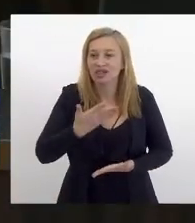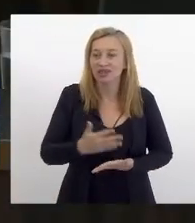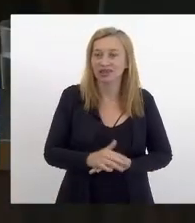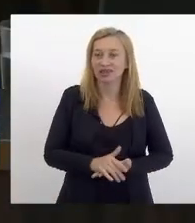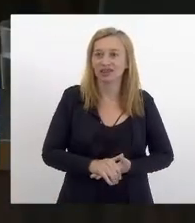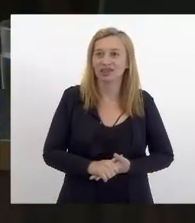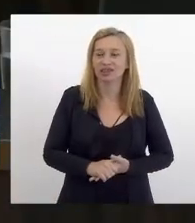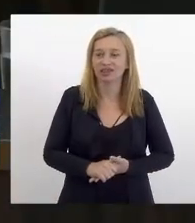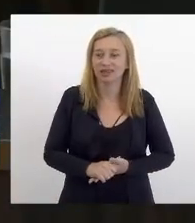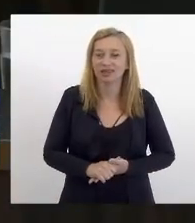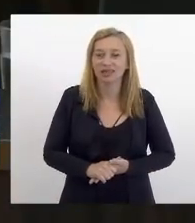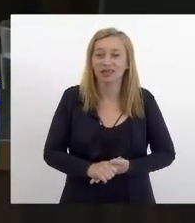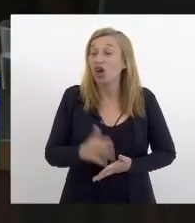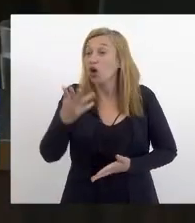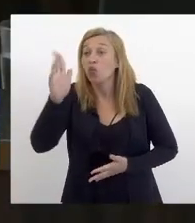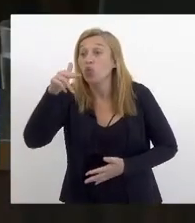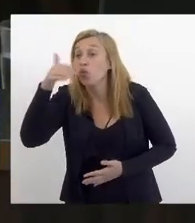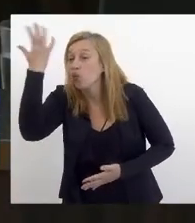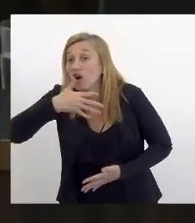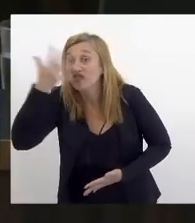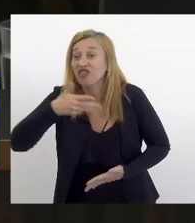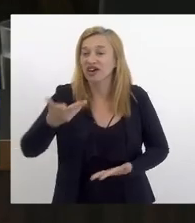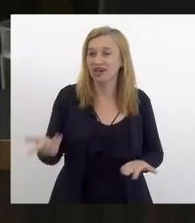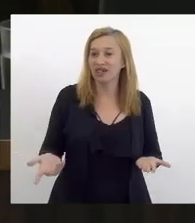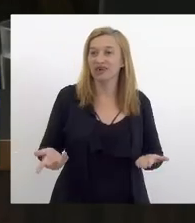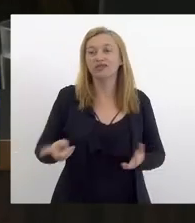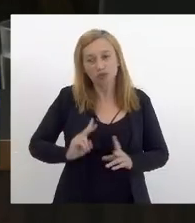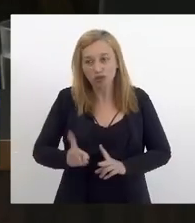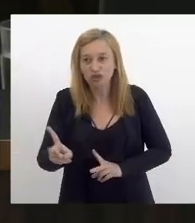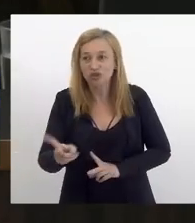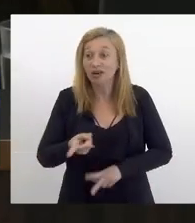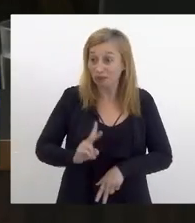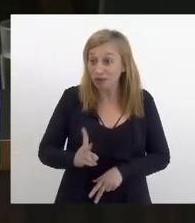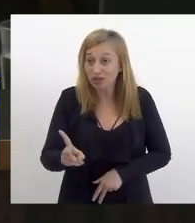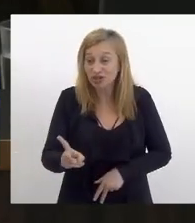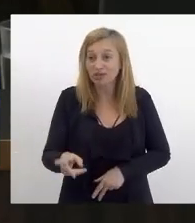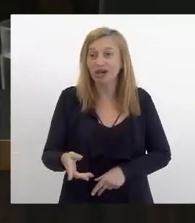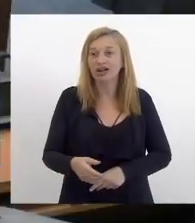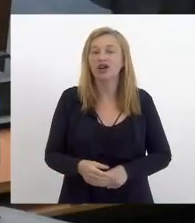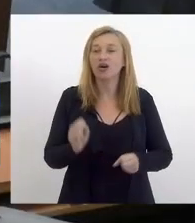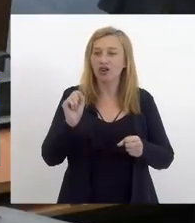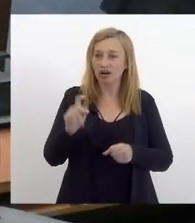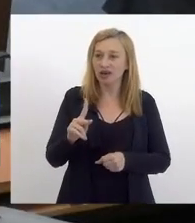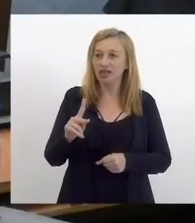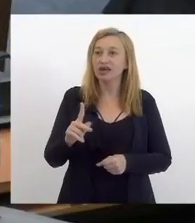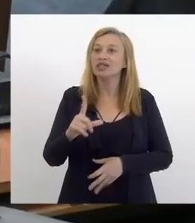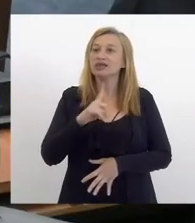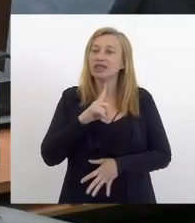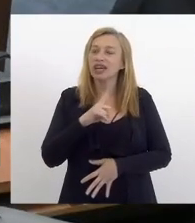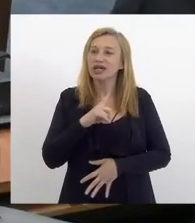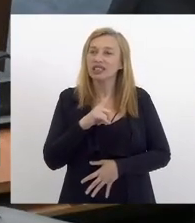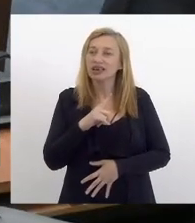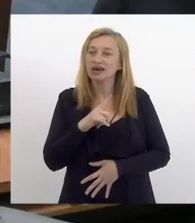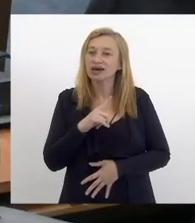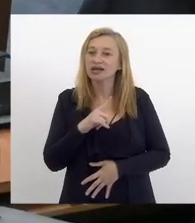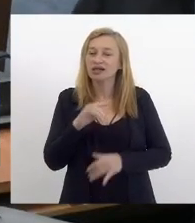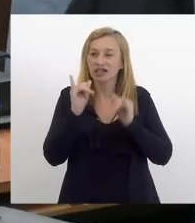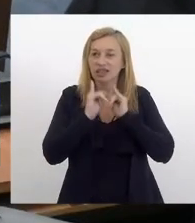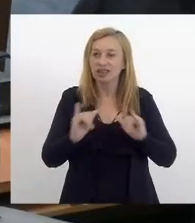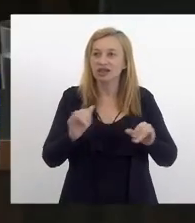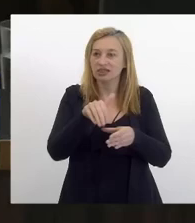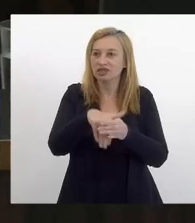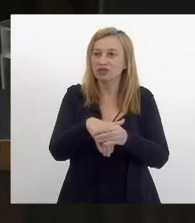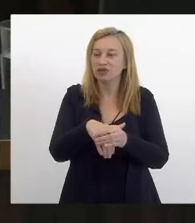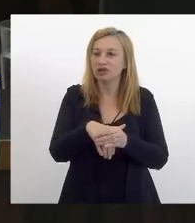eu nunca vi vamos continuar o que a gente faz posso concluir porque ainda tem declaração de